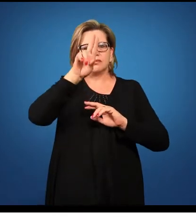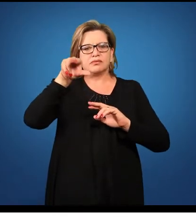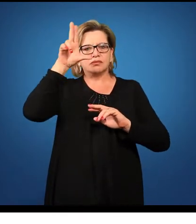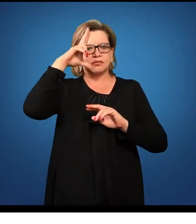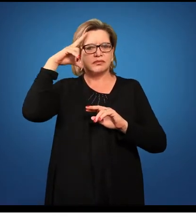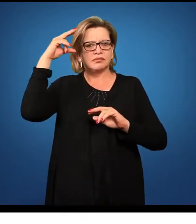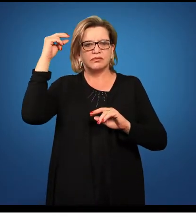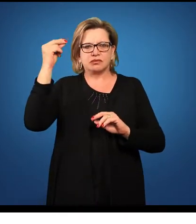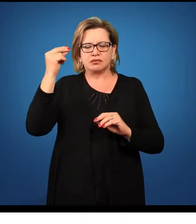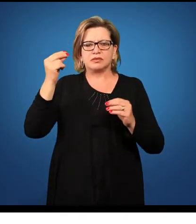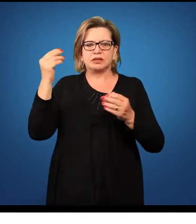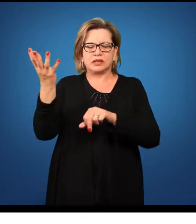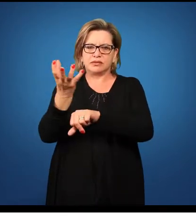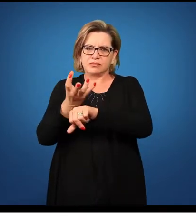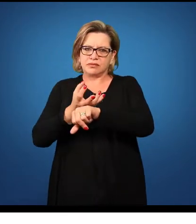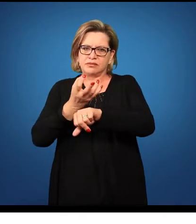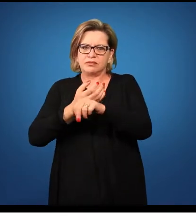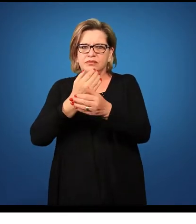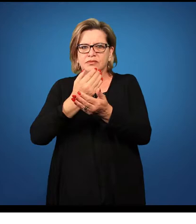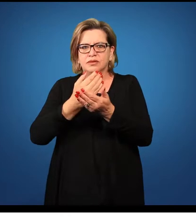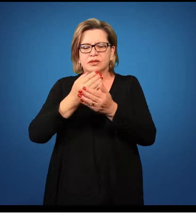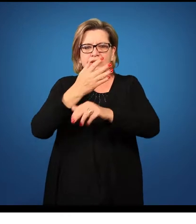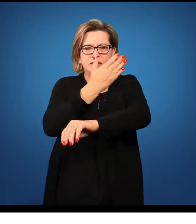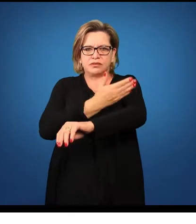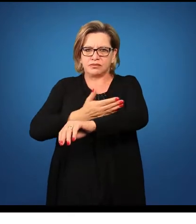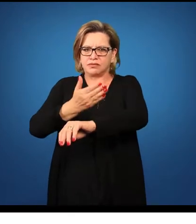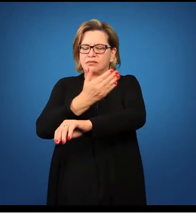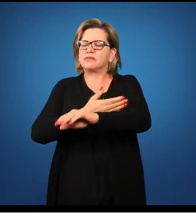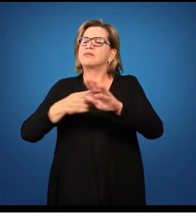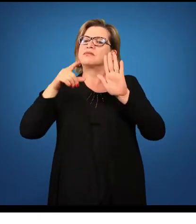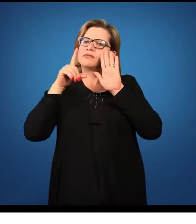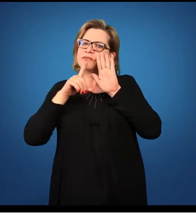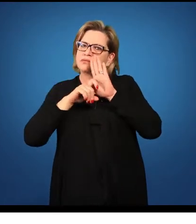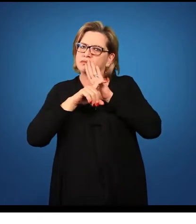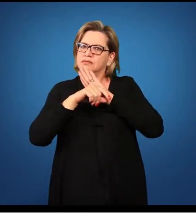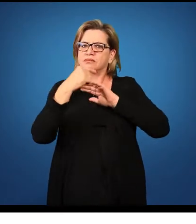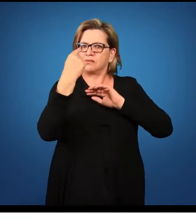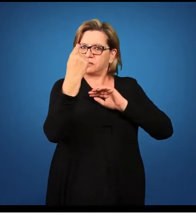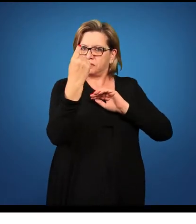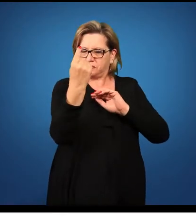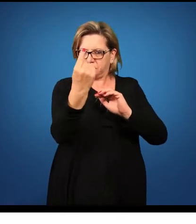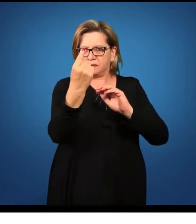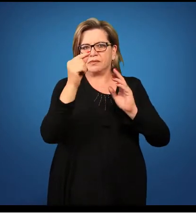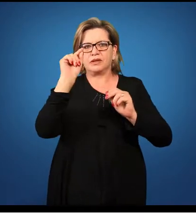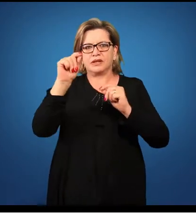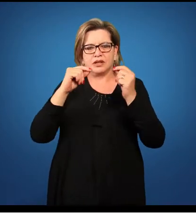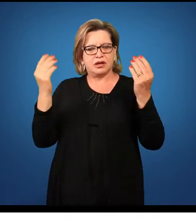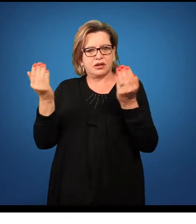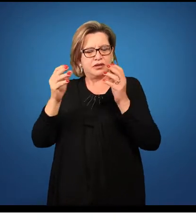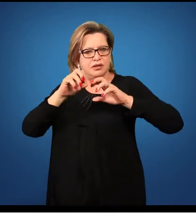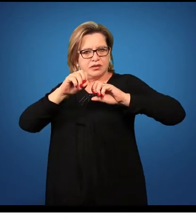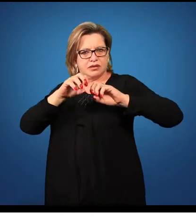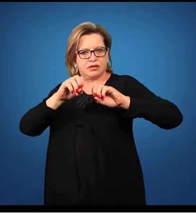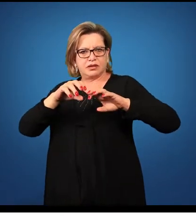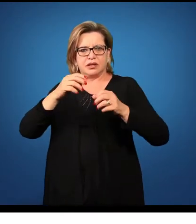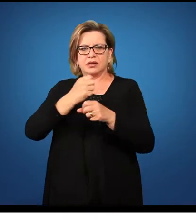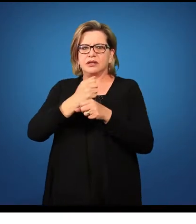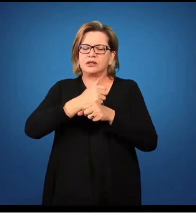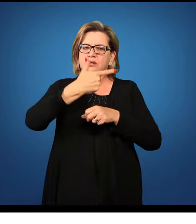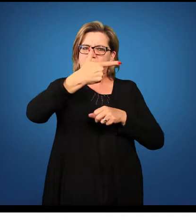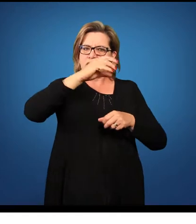Então, a disciplina estágio supervisionado em Ciências Biológicas I, a ser trabalhada nesse ano de